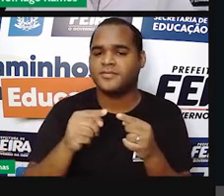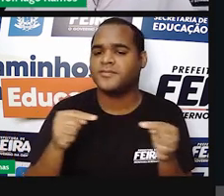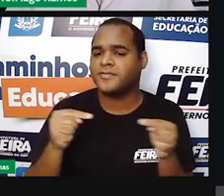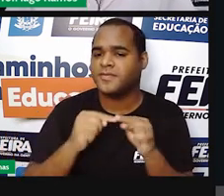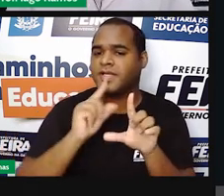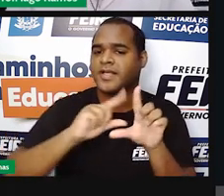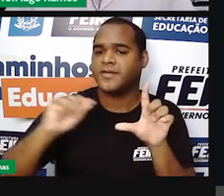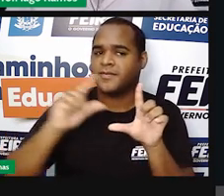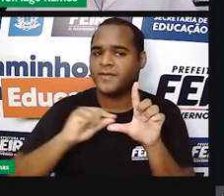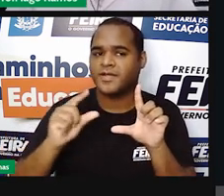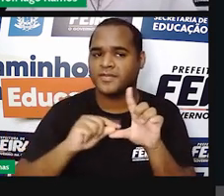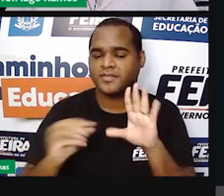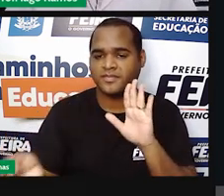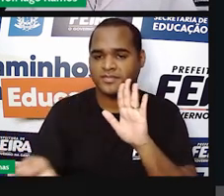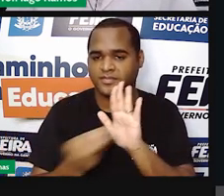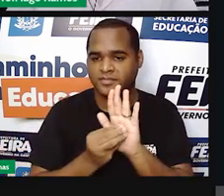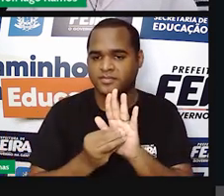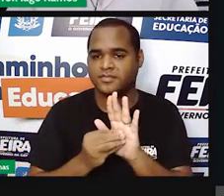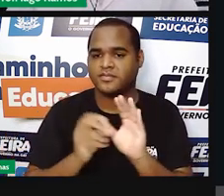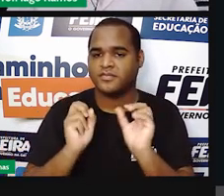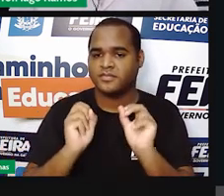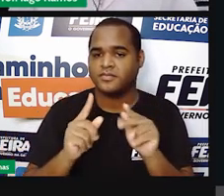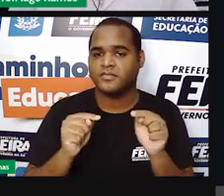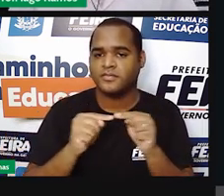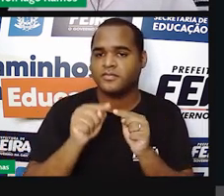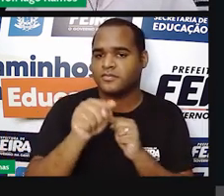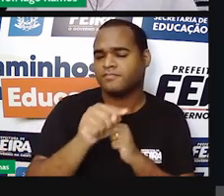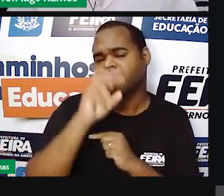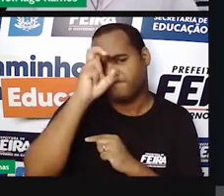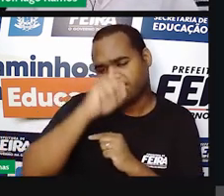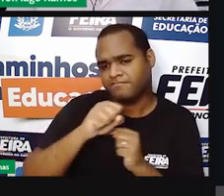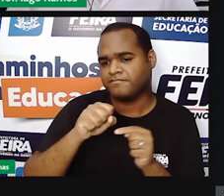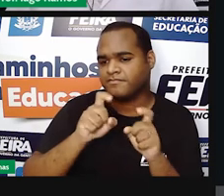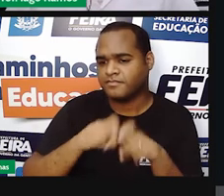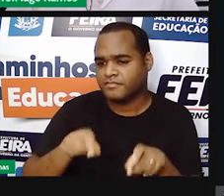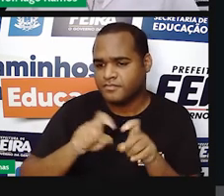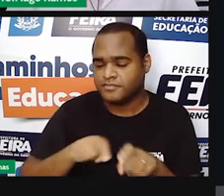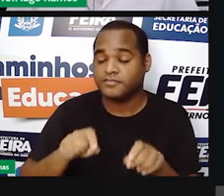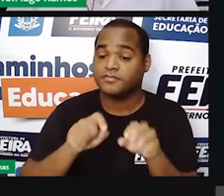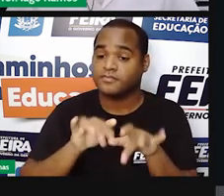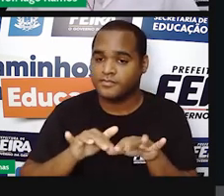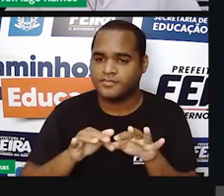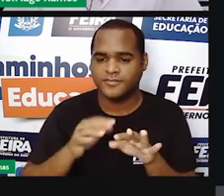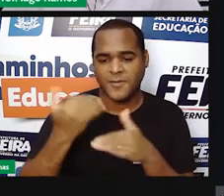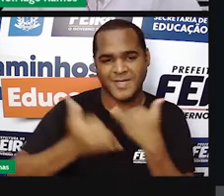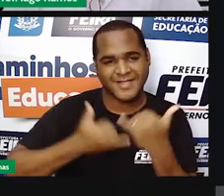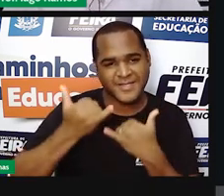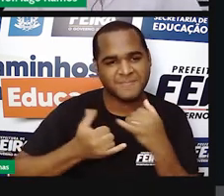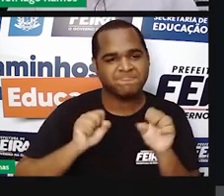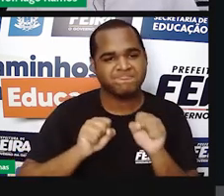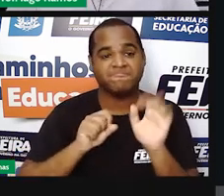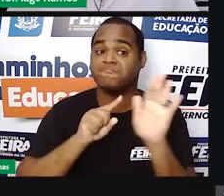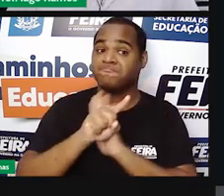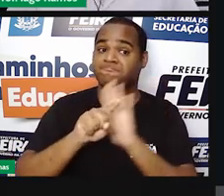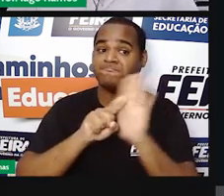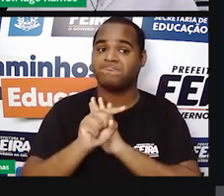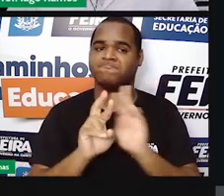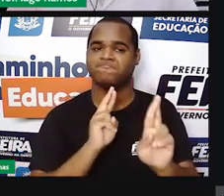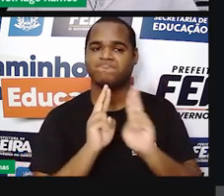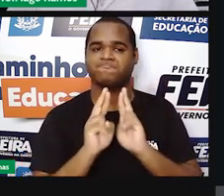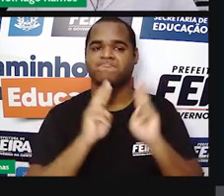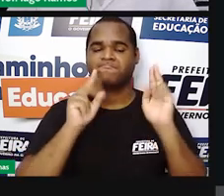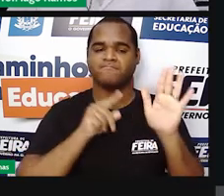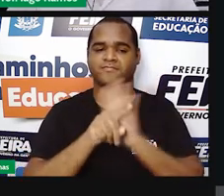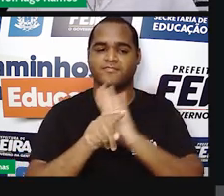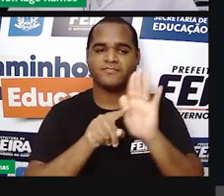um link na descrição dessa aula, onde você vai poder acessar um jogo, um quiz, o que é um quiz? É um